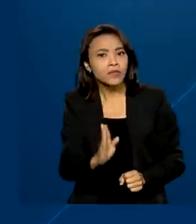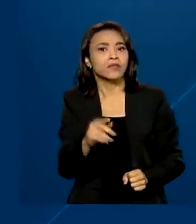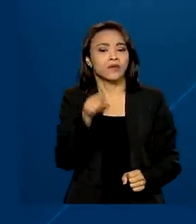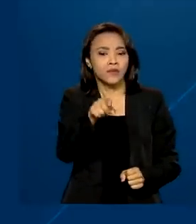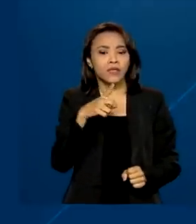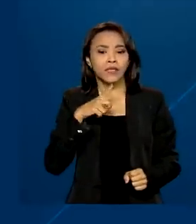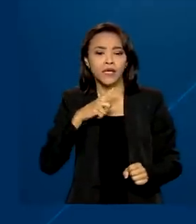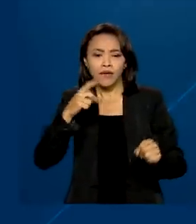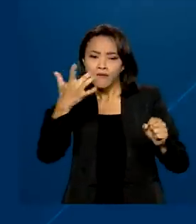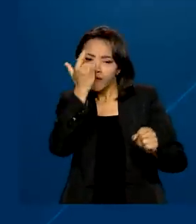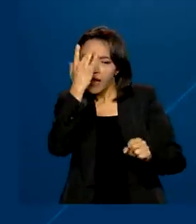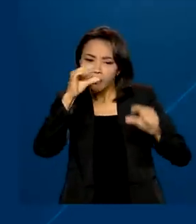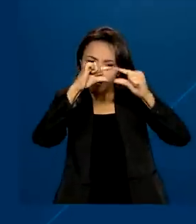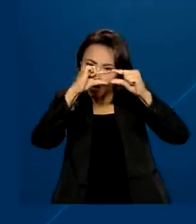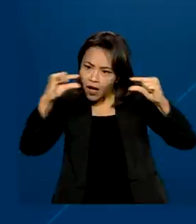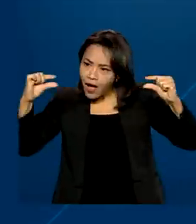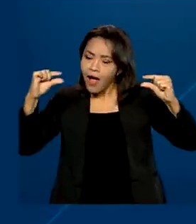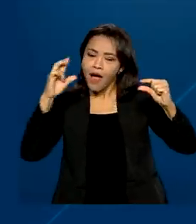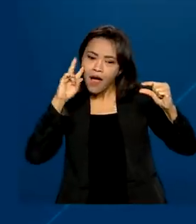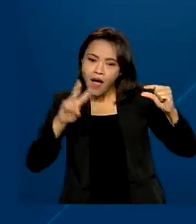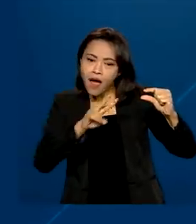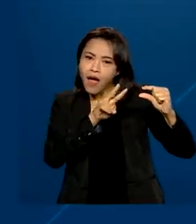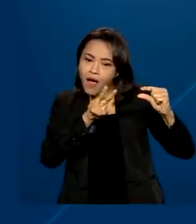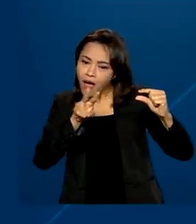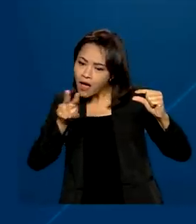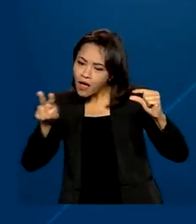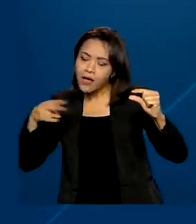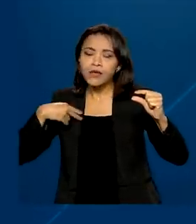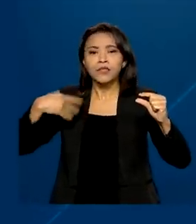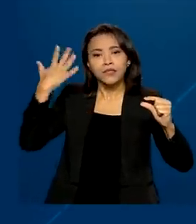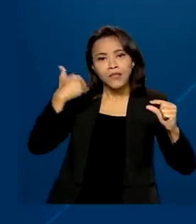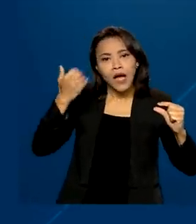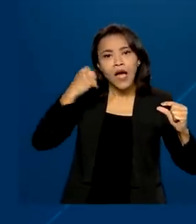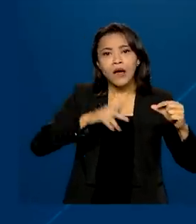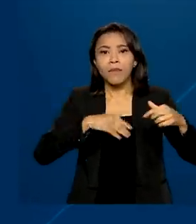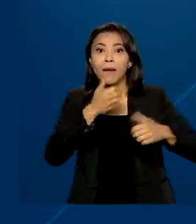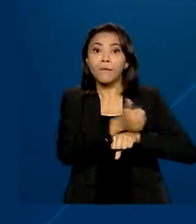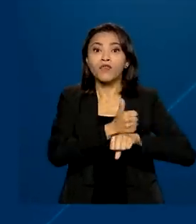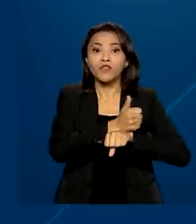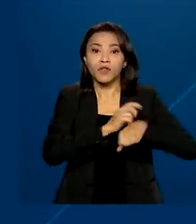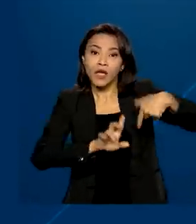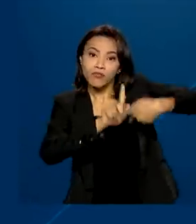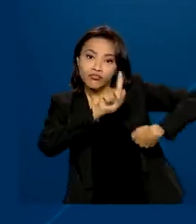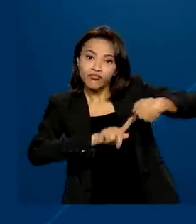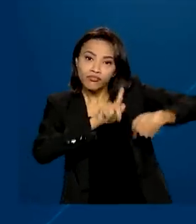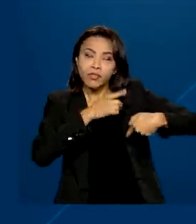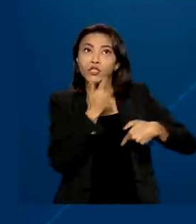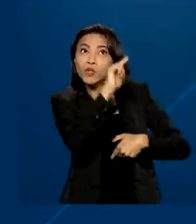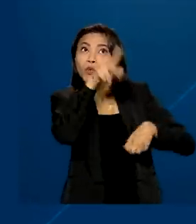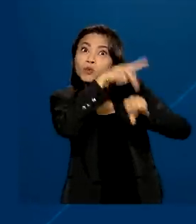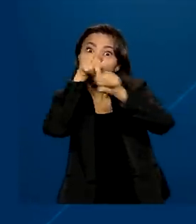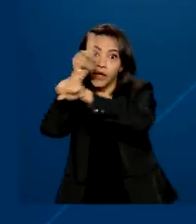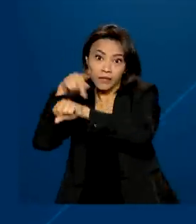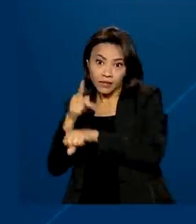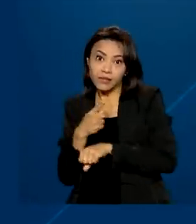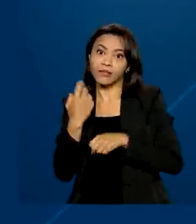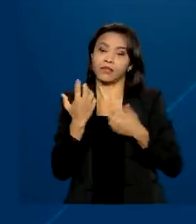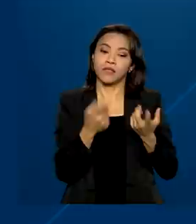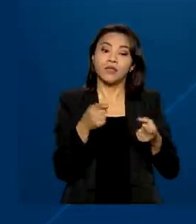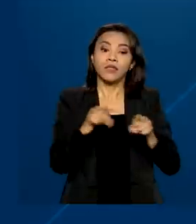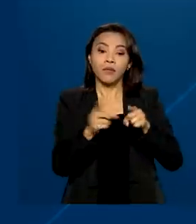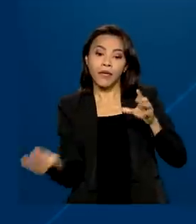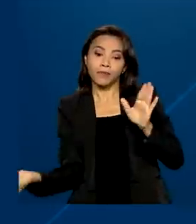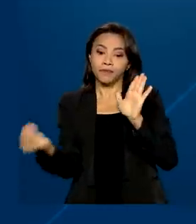códigos facilmente interpretados por agentes de trânsito de outros países. O documento também ganha o